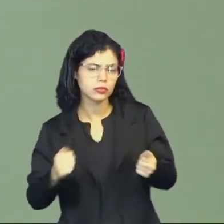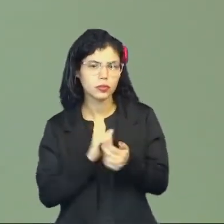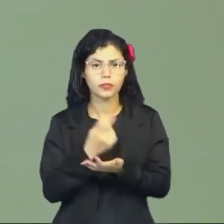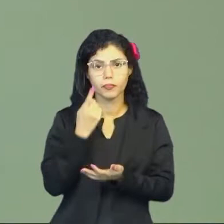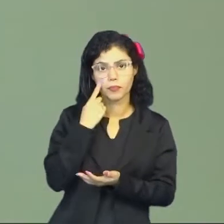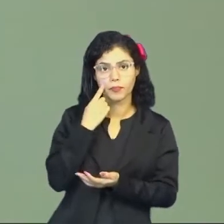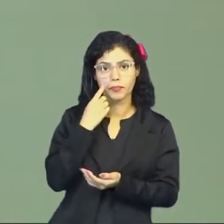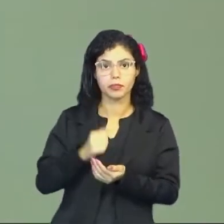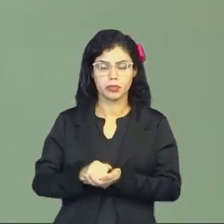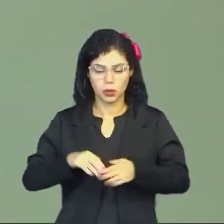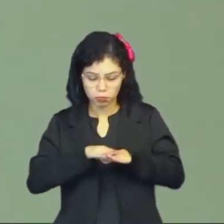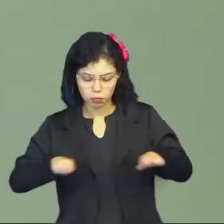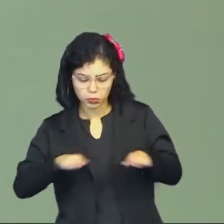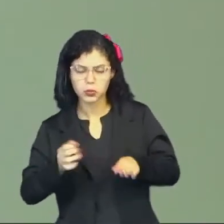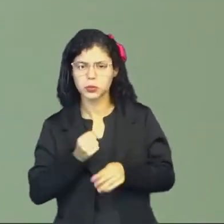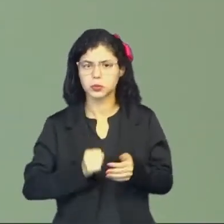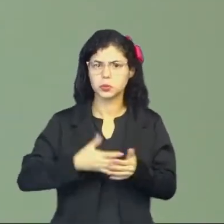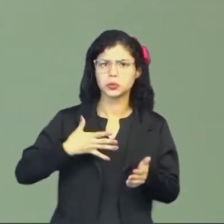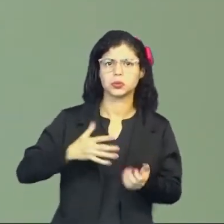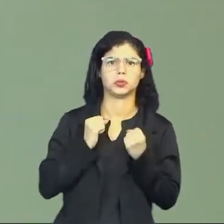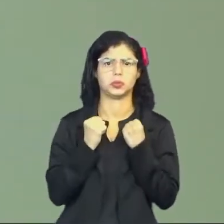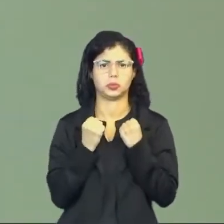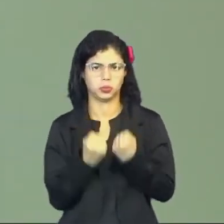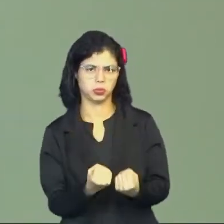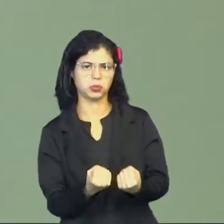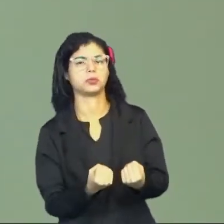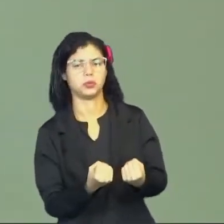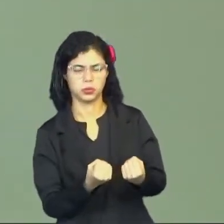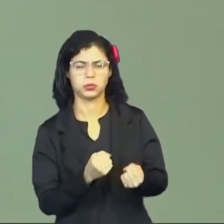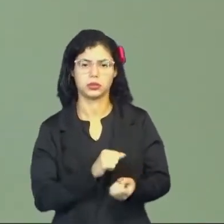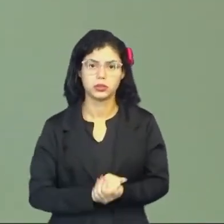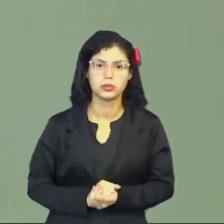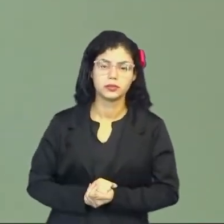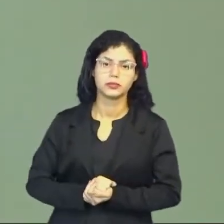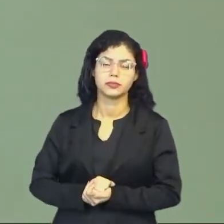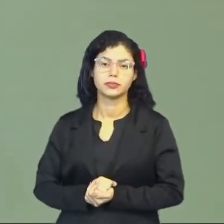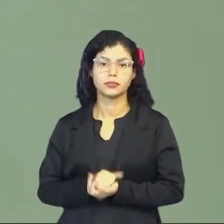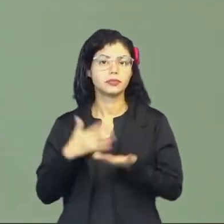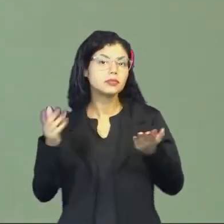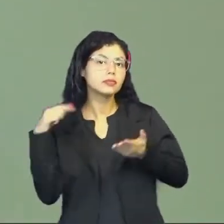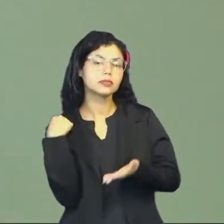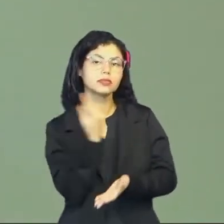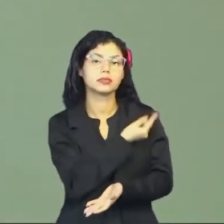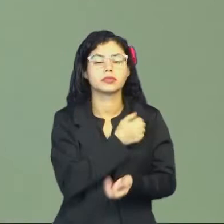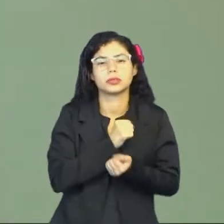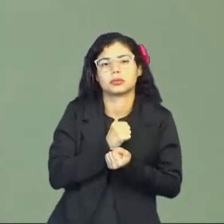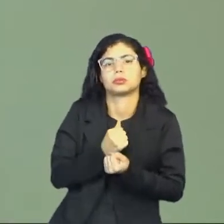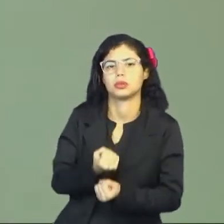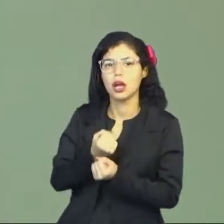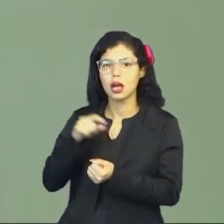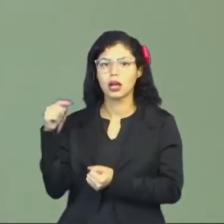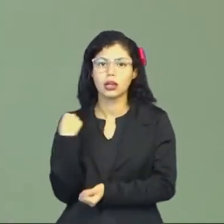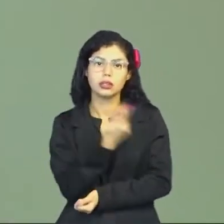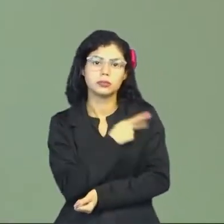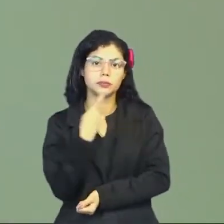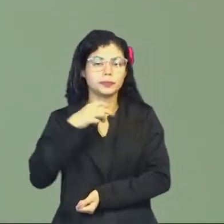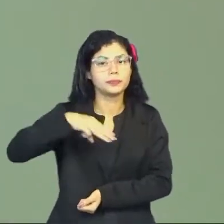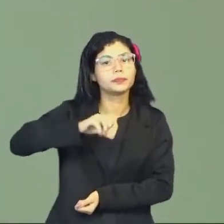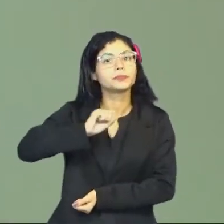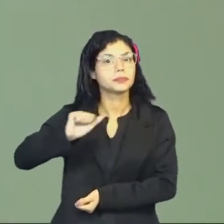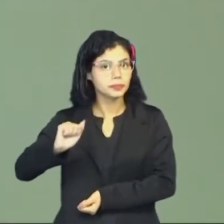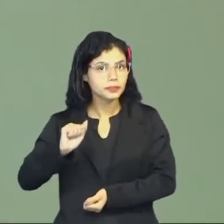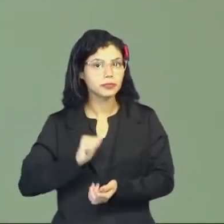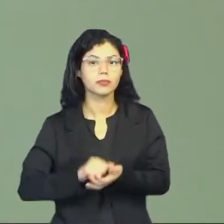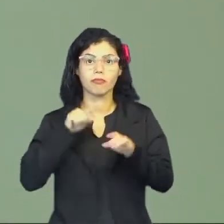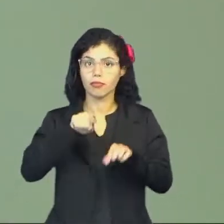você vai dizer, ó, o peso tá muito, é muito peso pra mim, quer dizer, a gente falando em peso, a gente tá falando em massa, então,